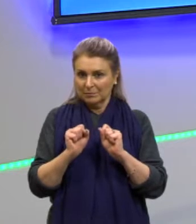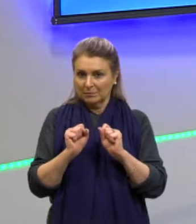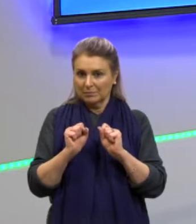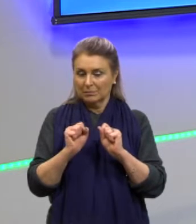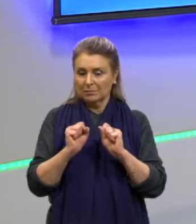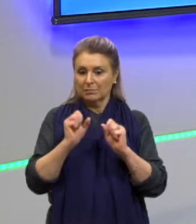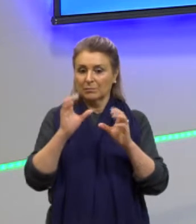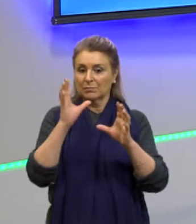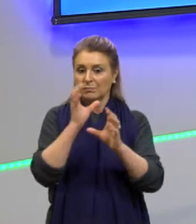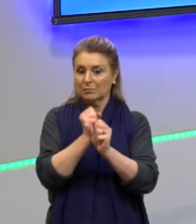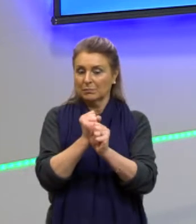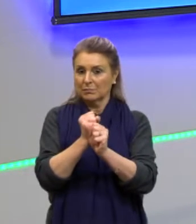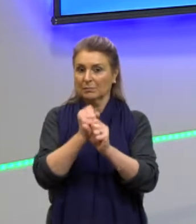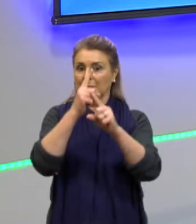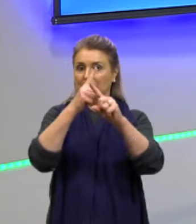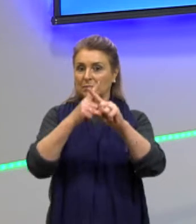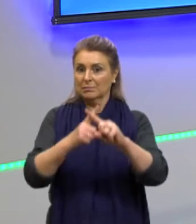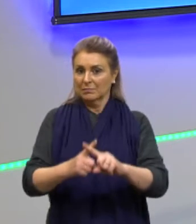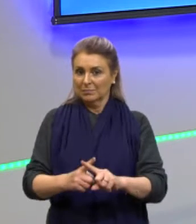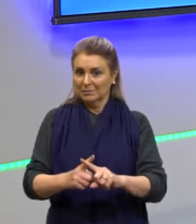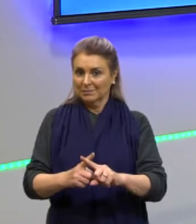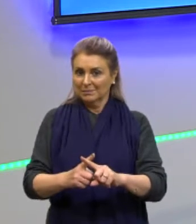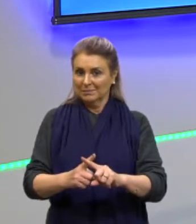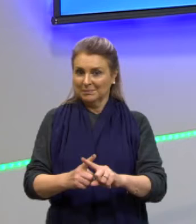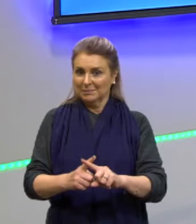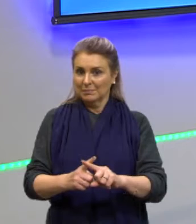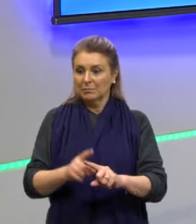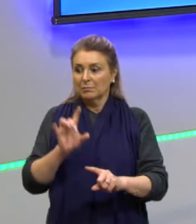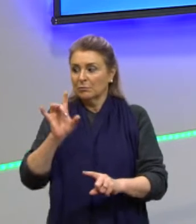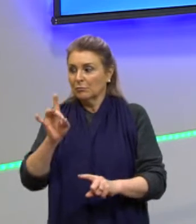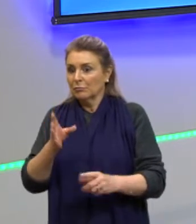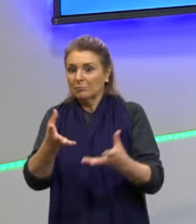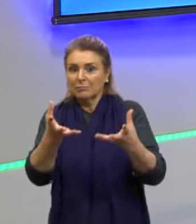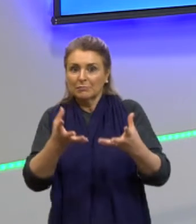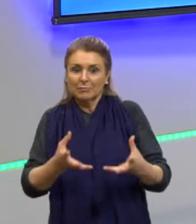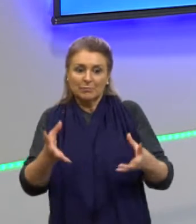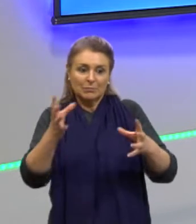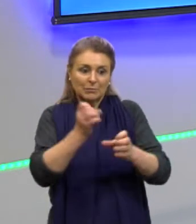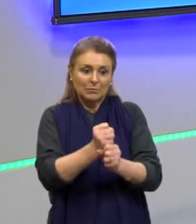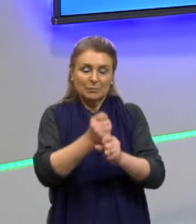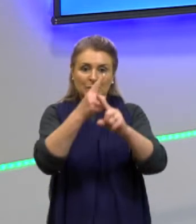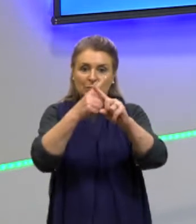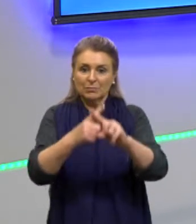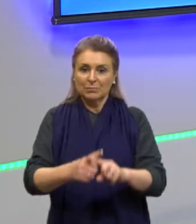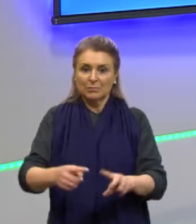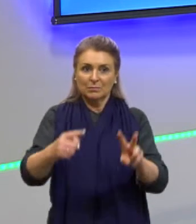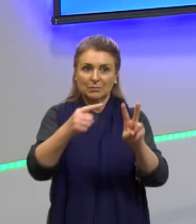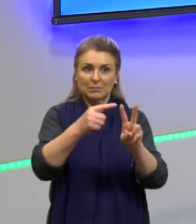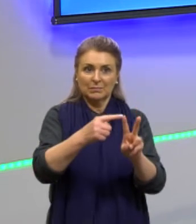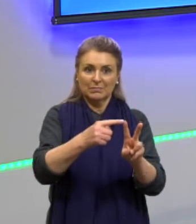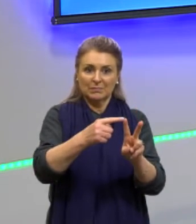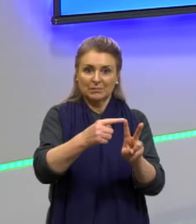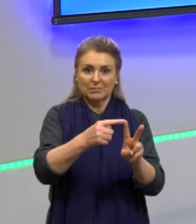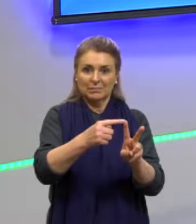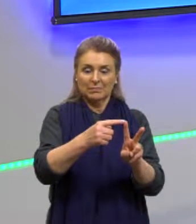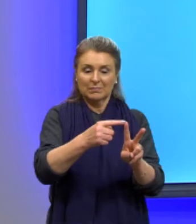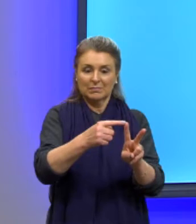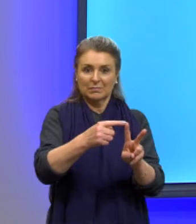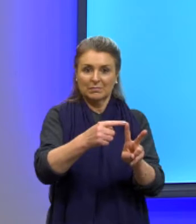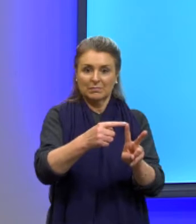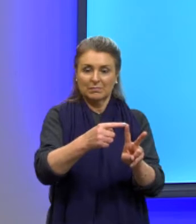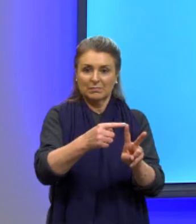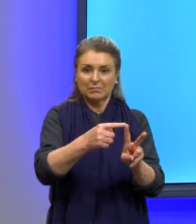produto, quando eu só quero soma e produto das raízes. Então, soma e produto das raízes, para somar as raízes,